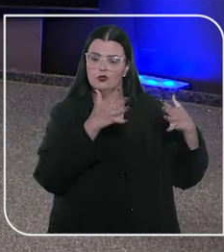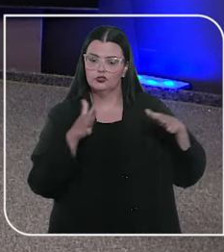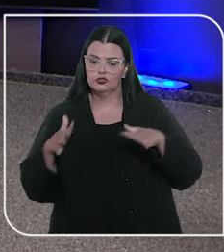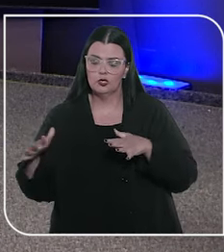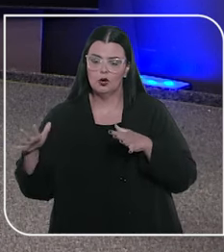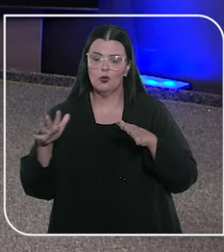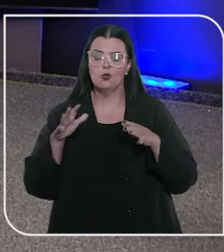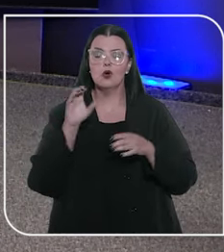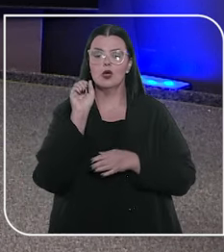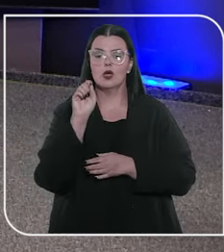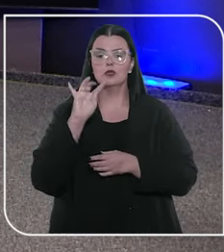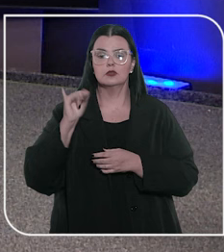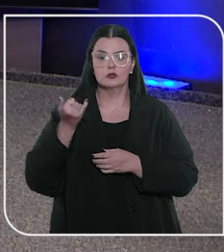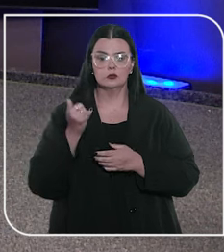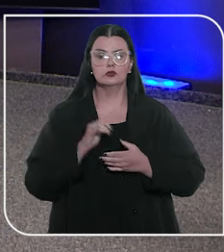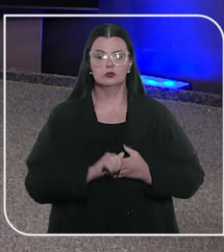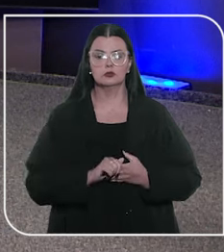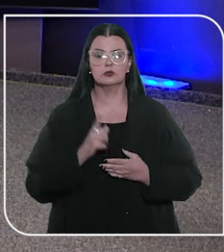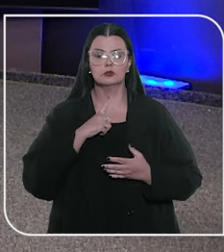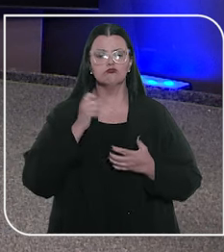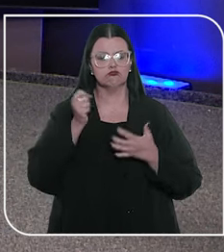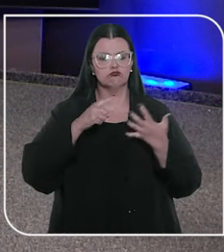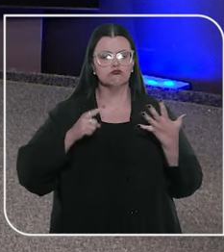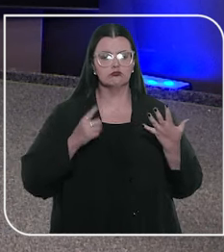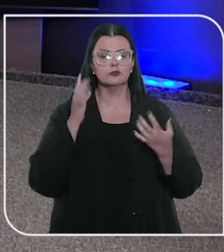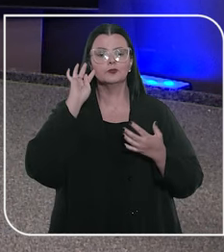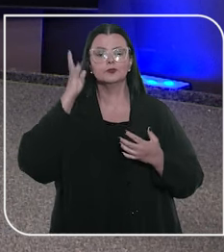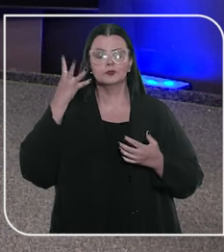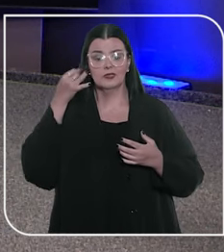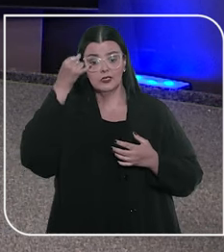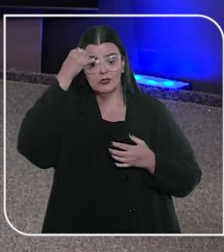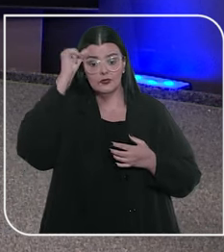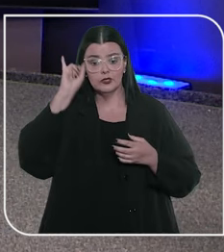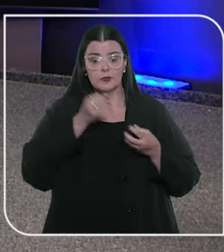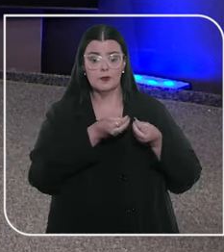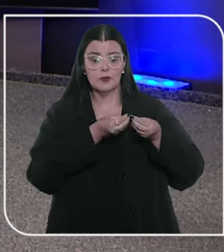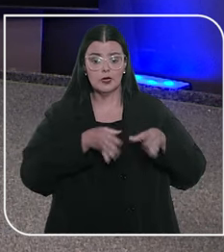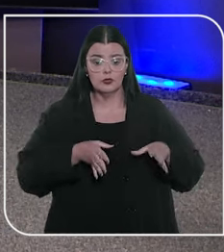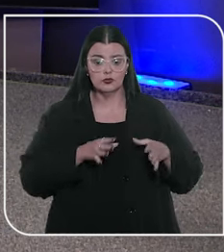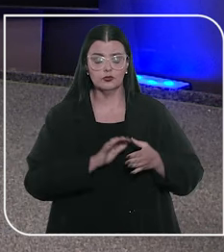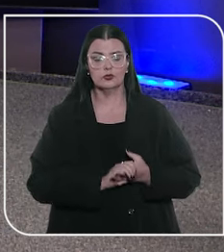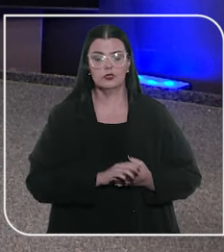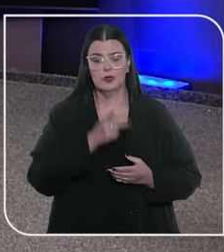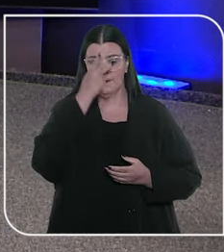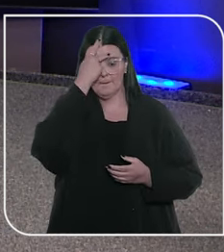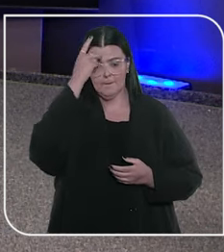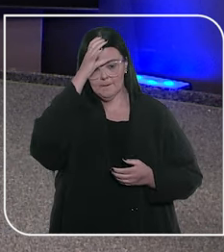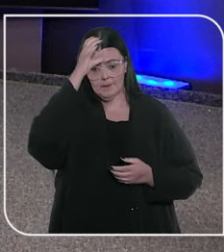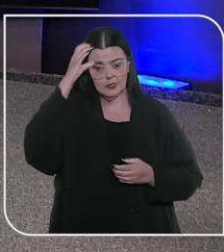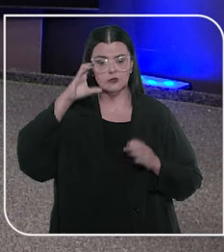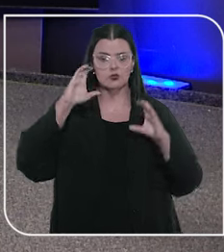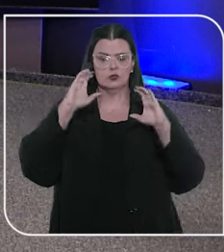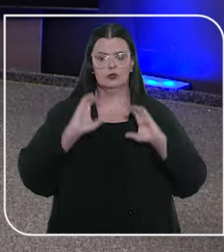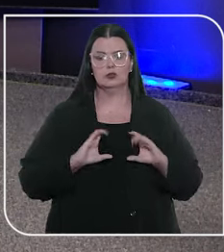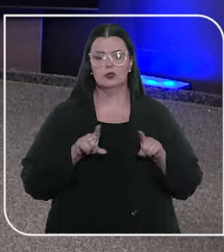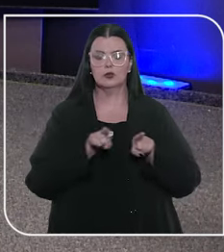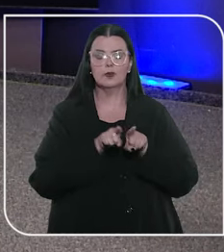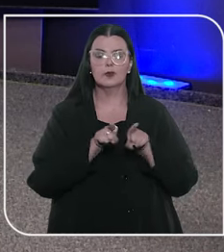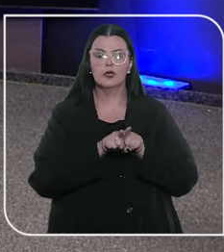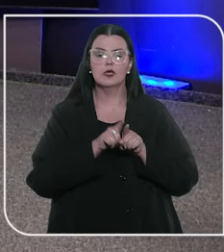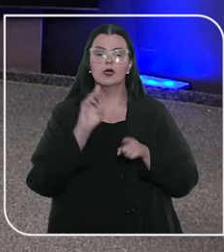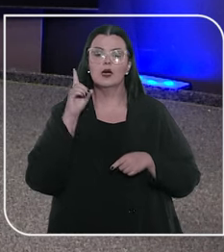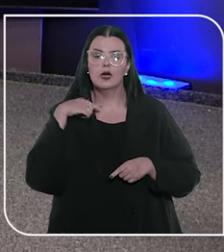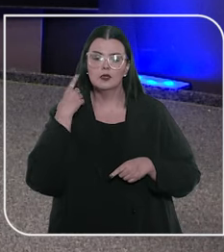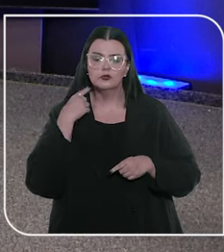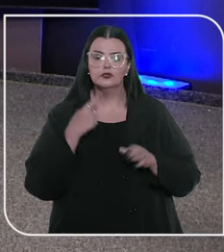região, o Superior Tribunal de Justiça tomou várias decisões para evitar prejuízos aos cidadãos e advogados